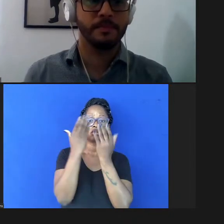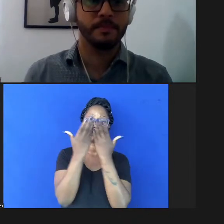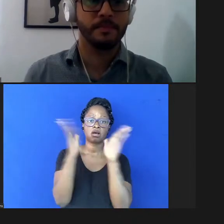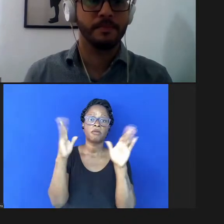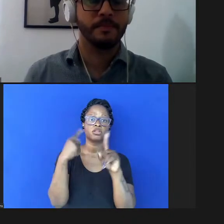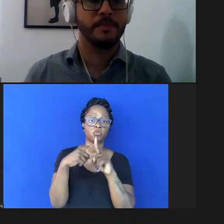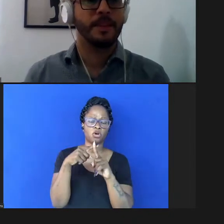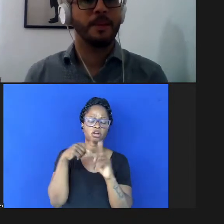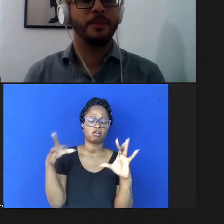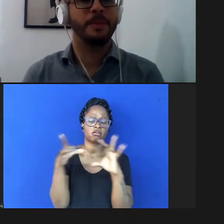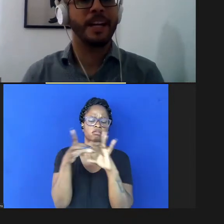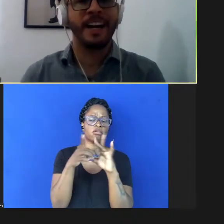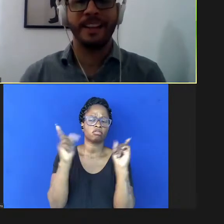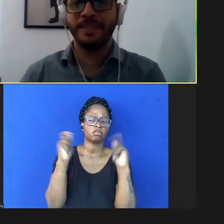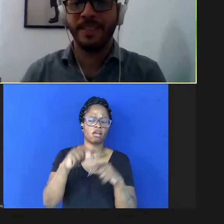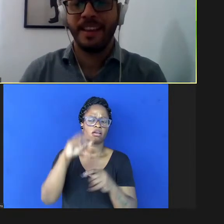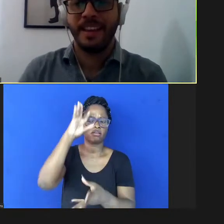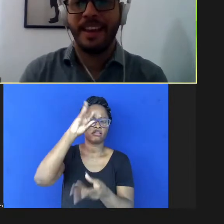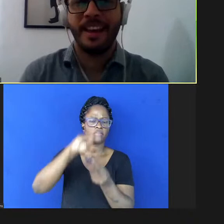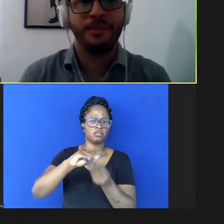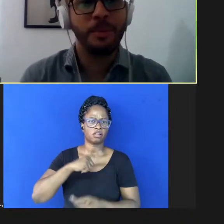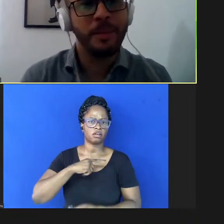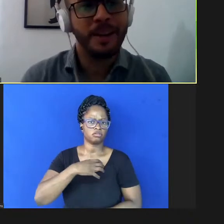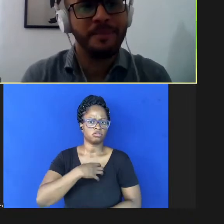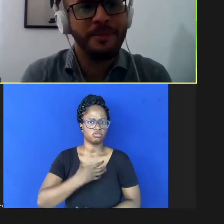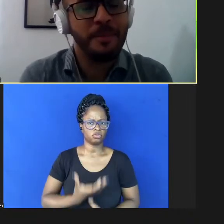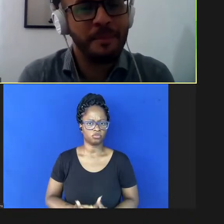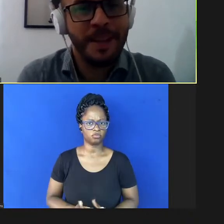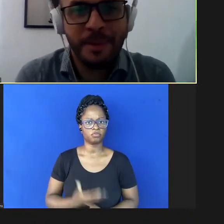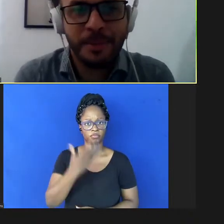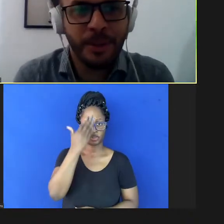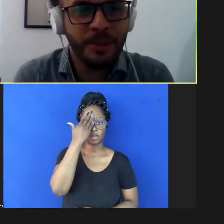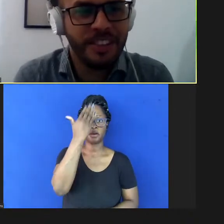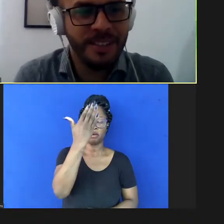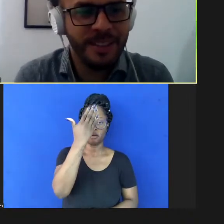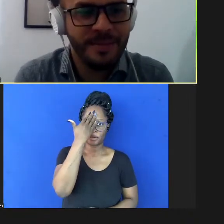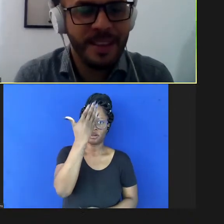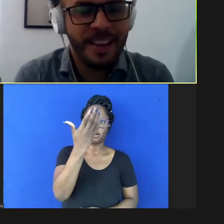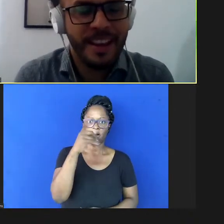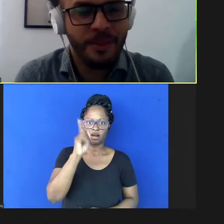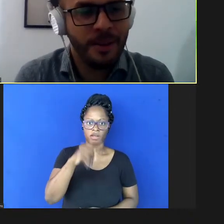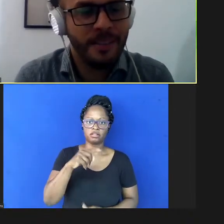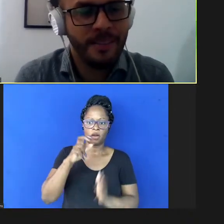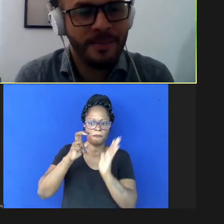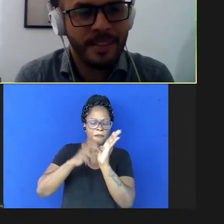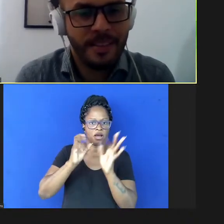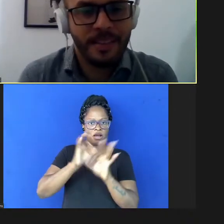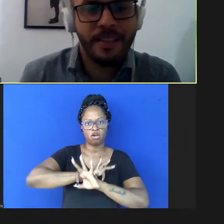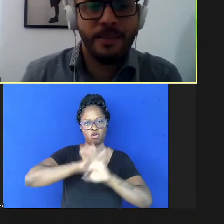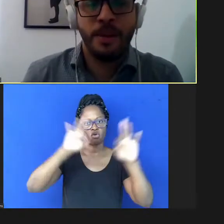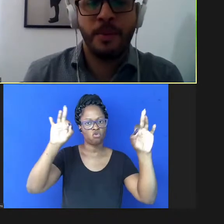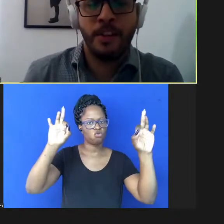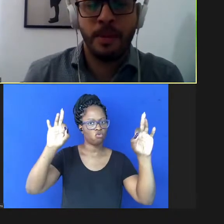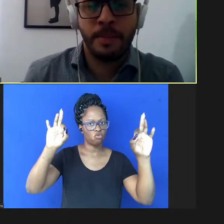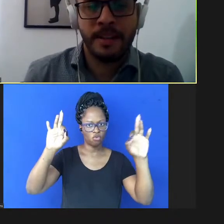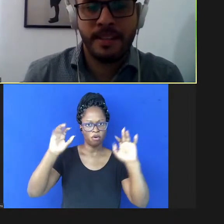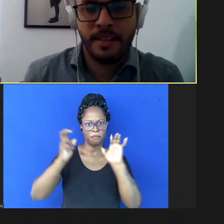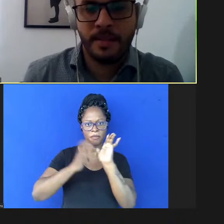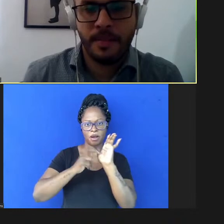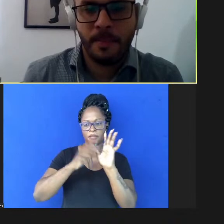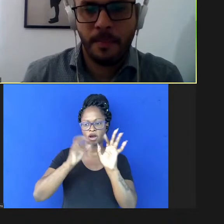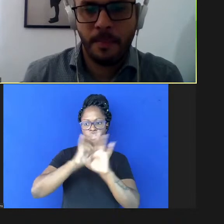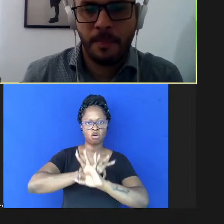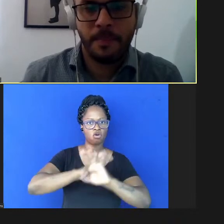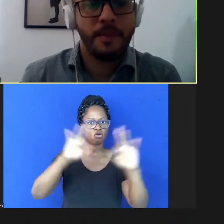sentido obrigado foi uma manhã muito produtiva foi uma ótima